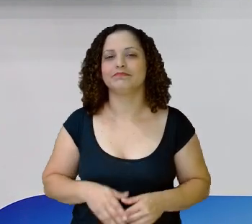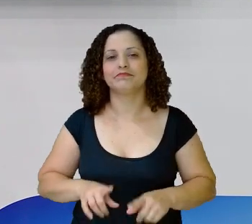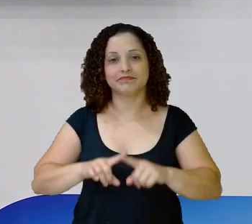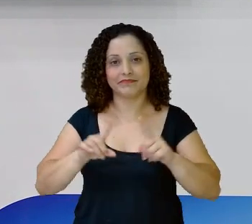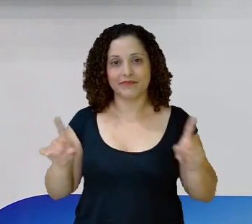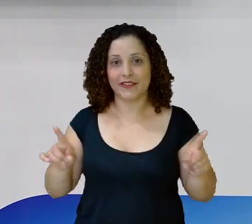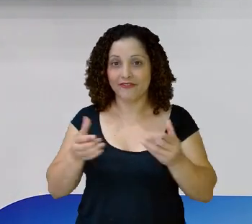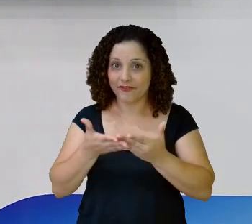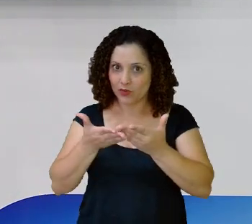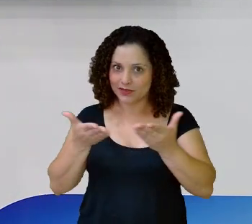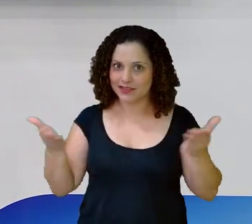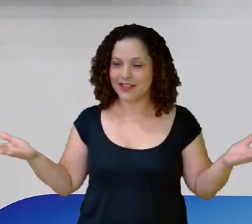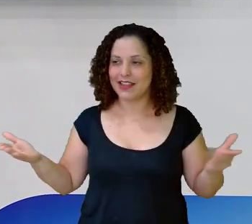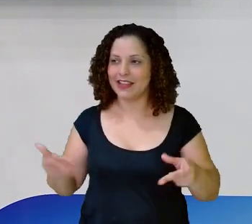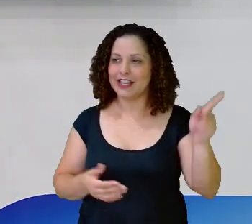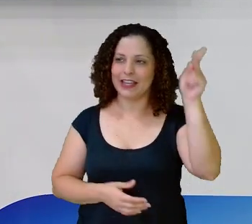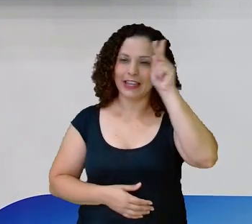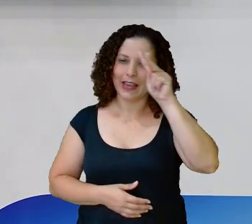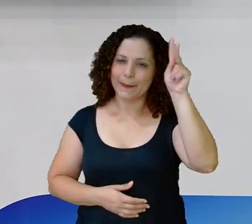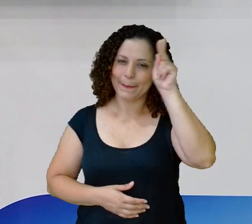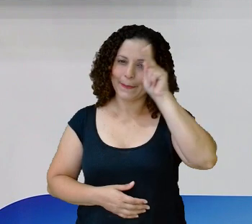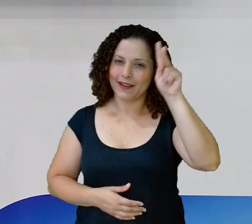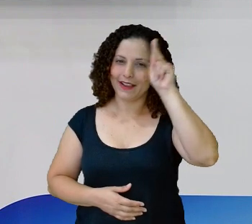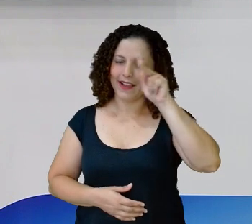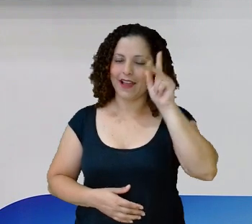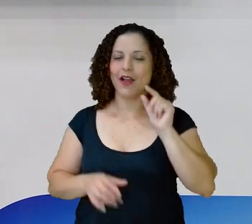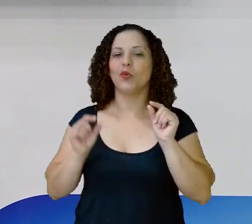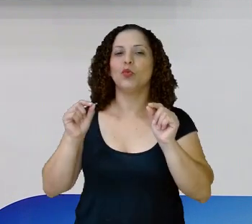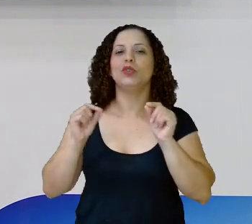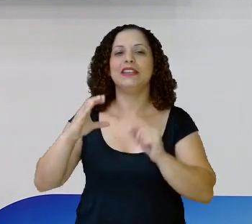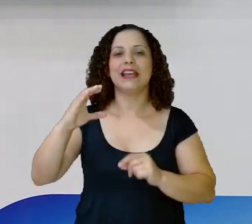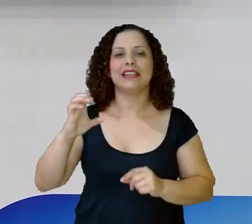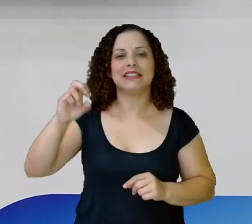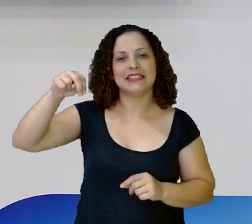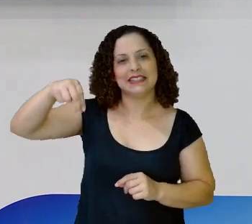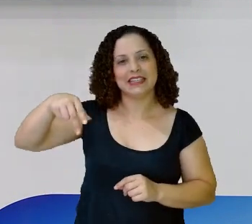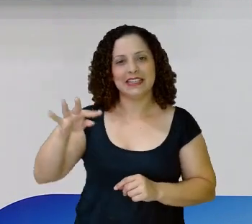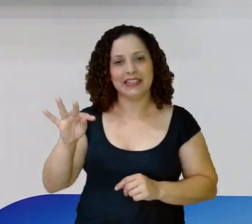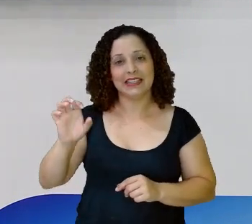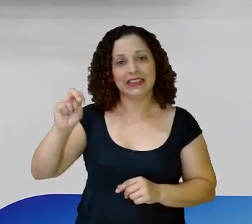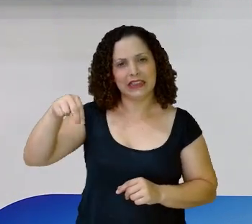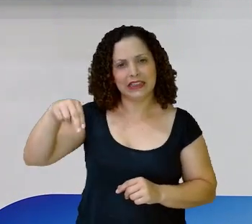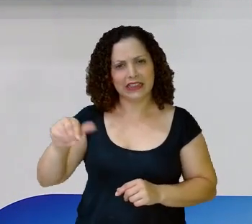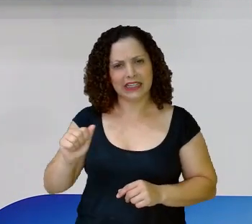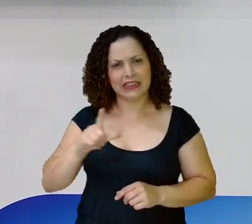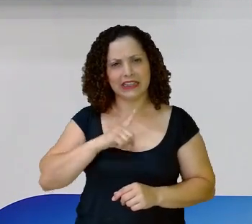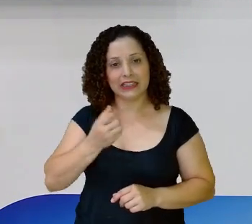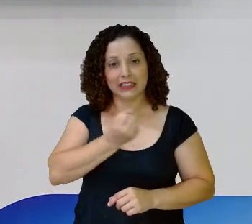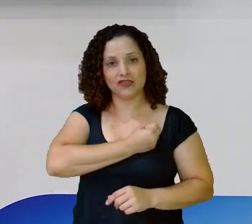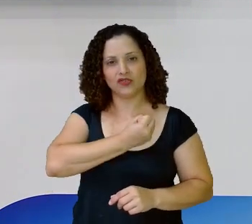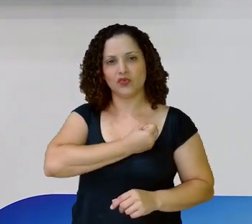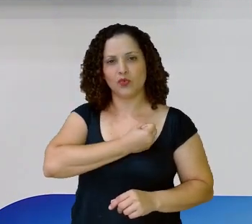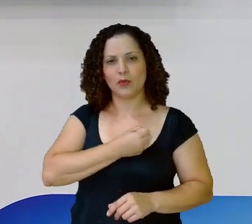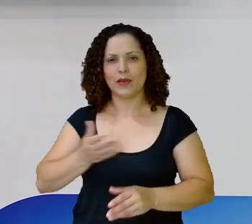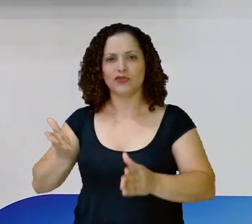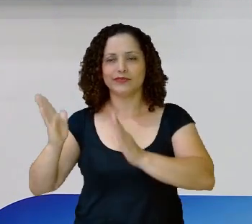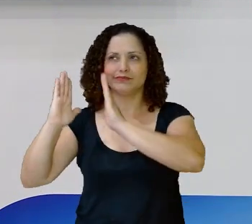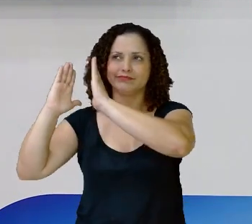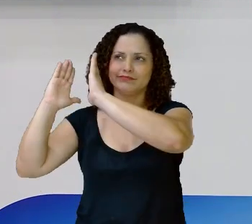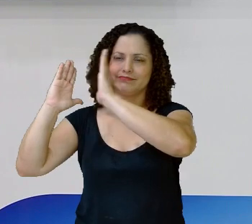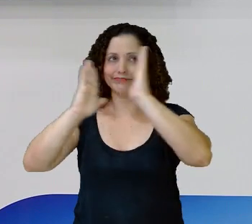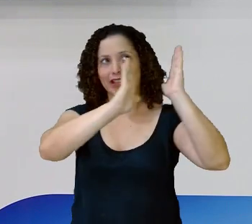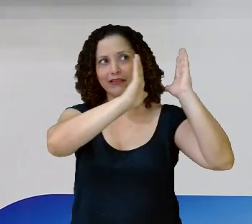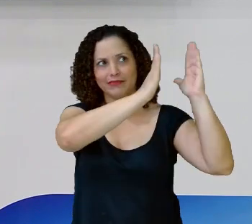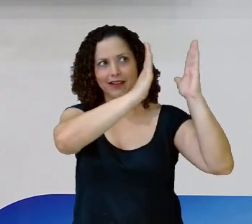você relembrar a centena Vamos ver? Olha só Nós temos esses números Que fazem parte da centena